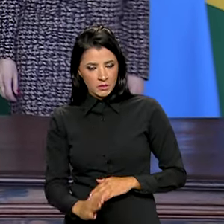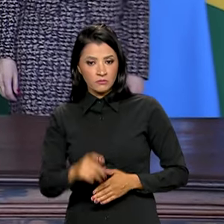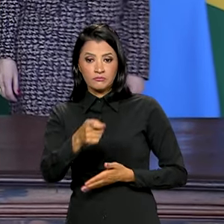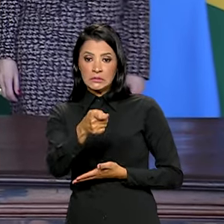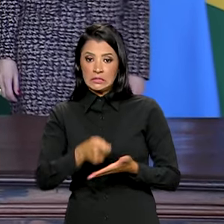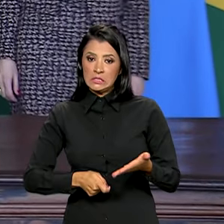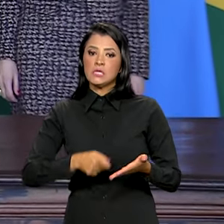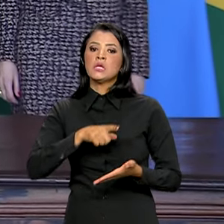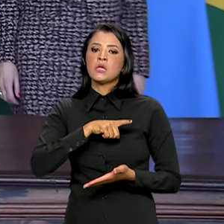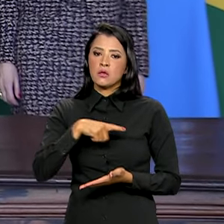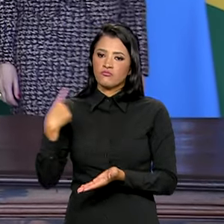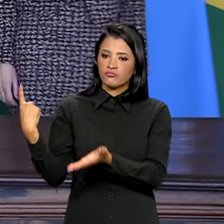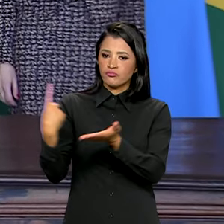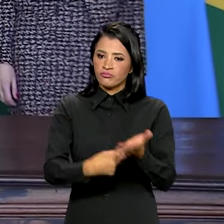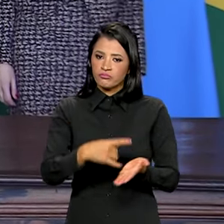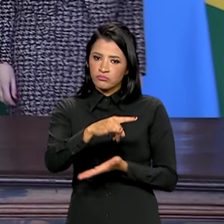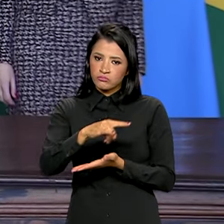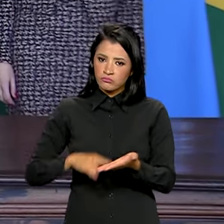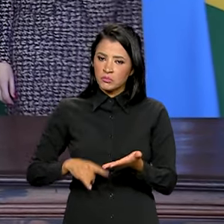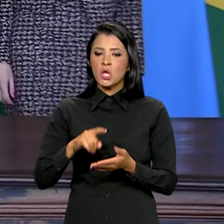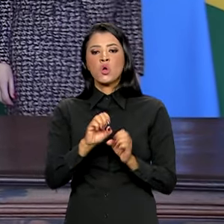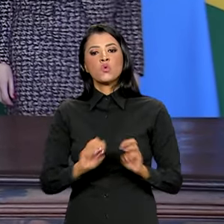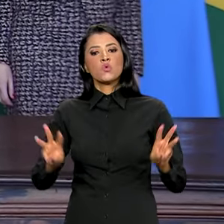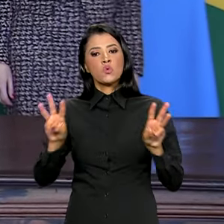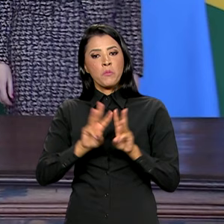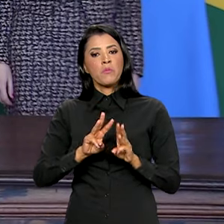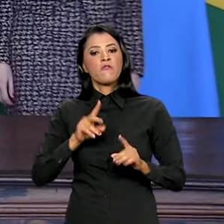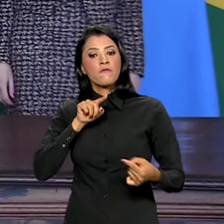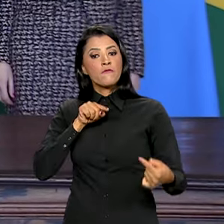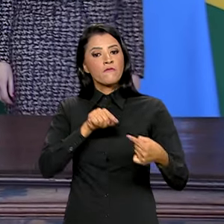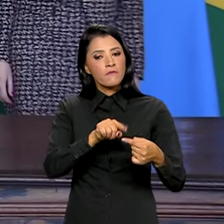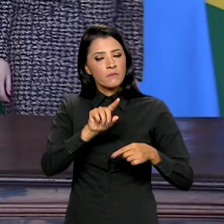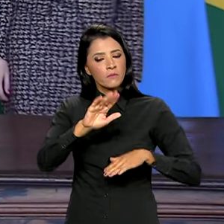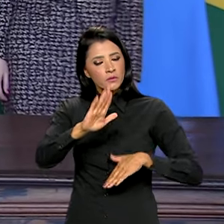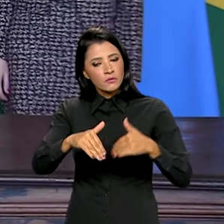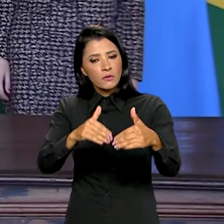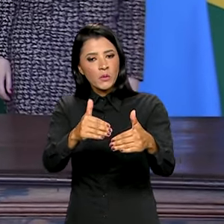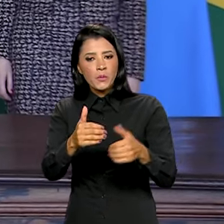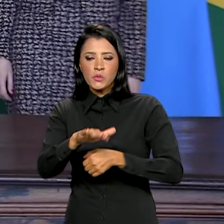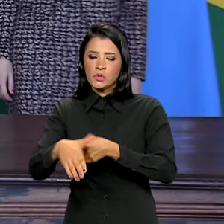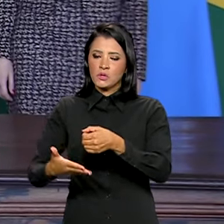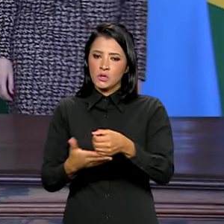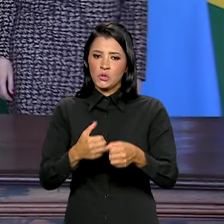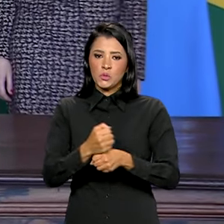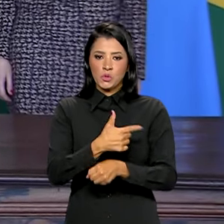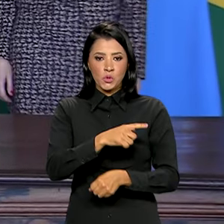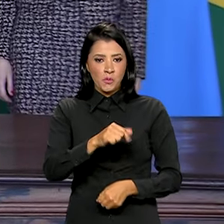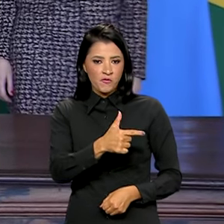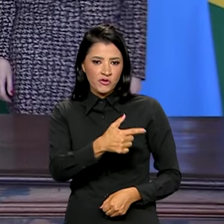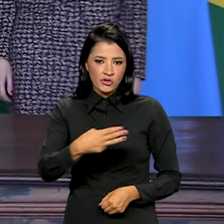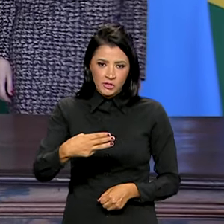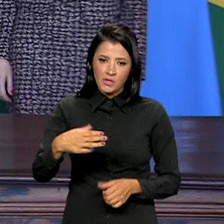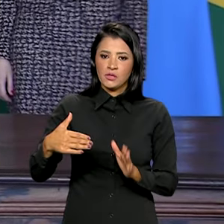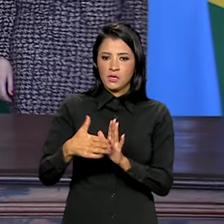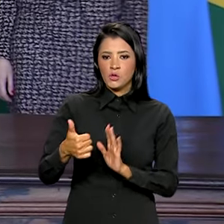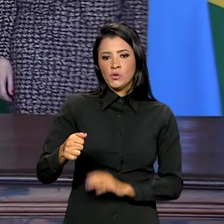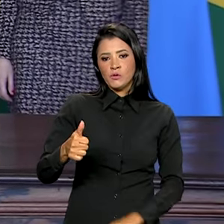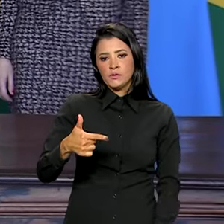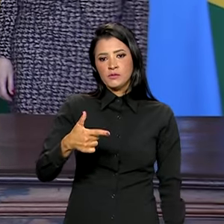Cooperação das Nações Unidas para o Desenvolvimento Sustentável 2023-2027.